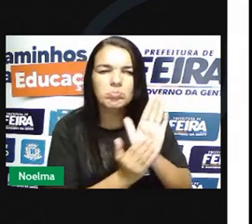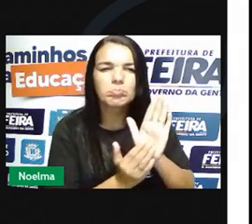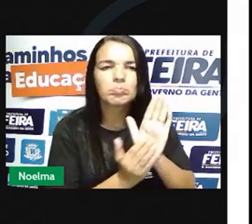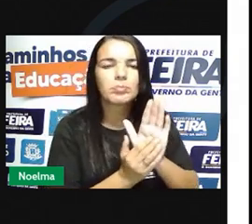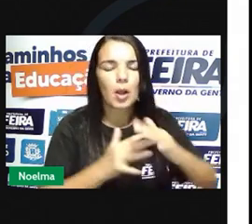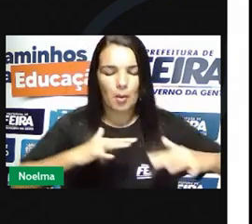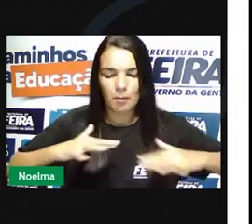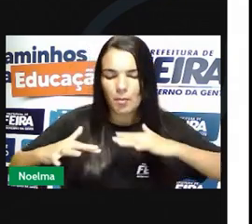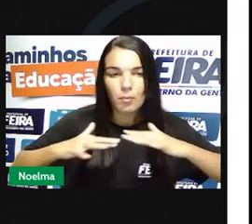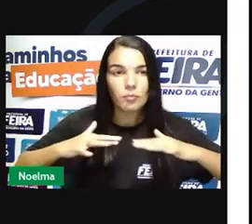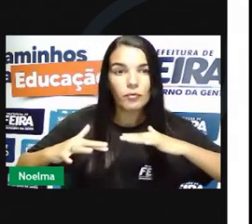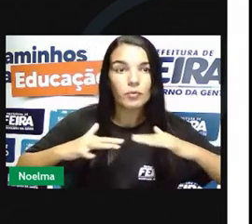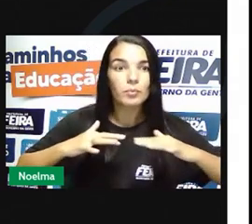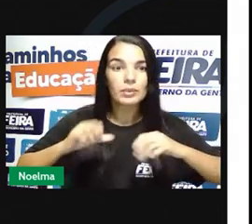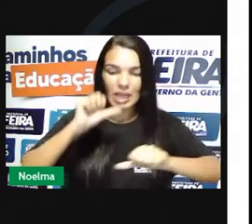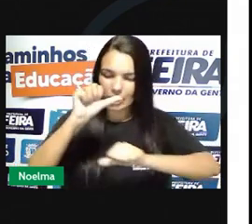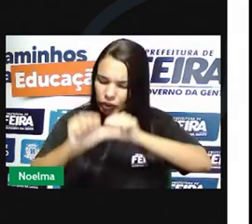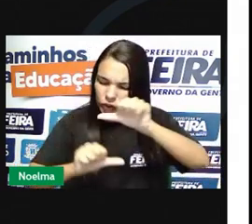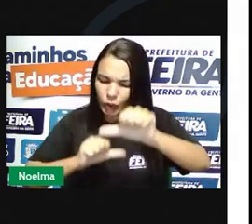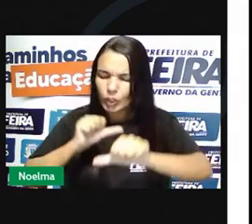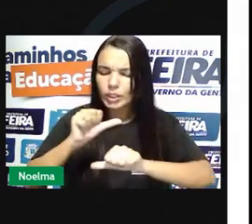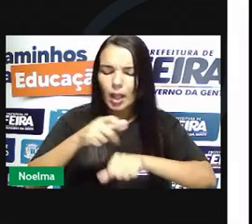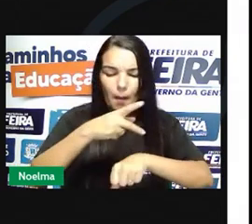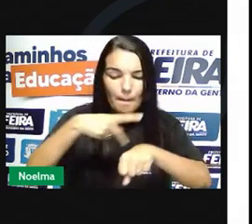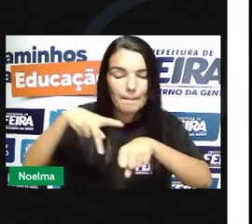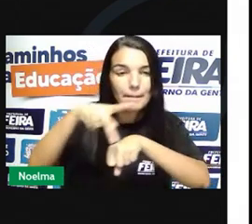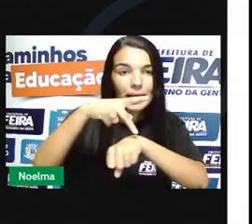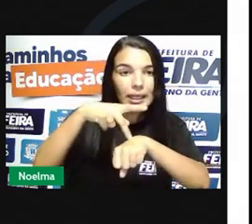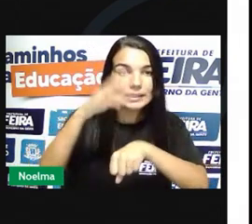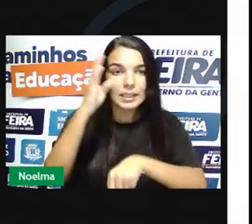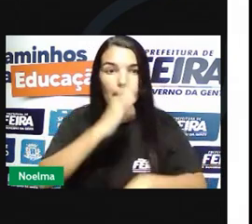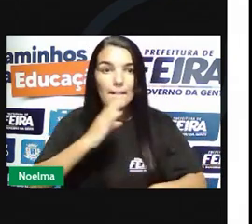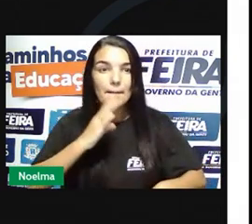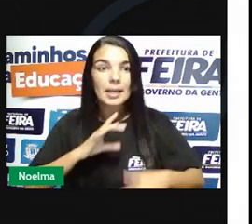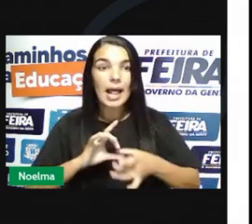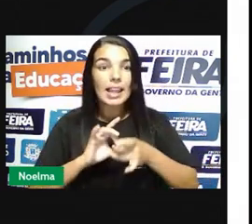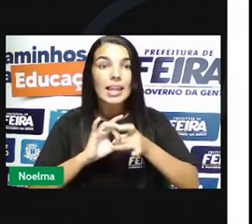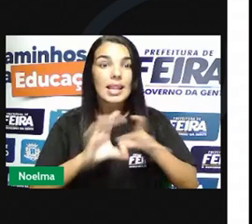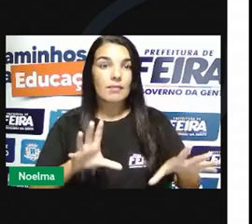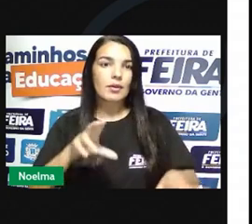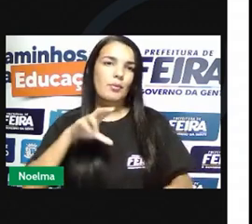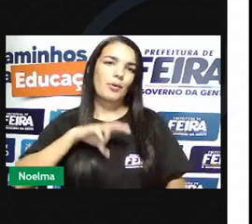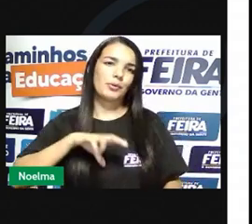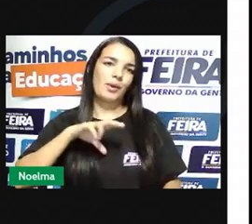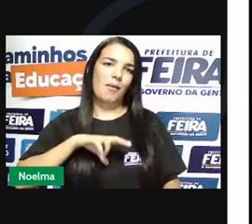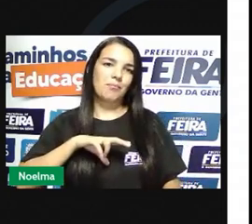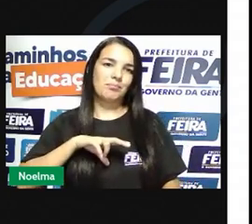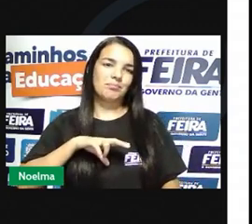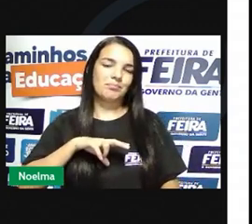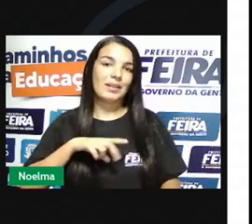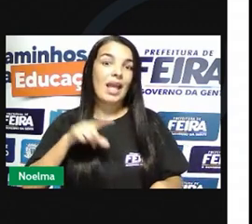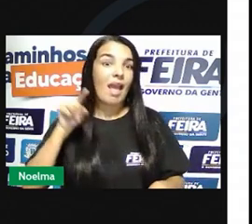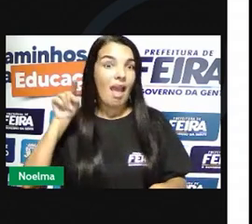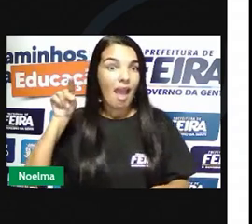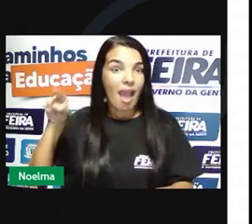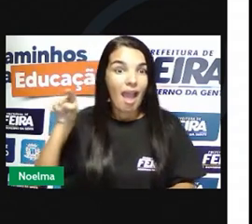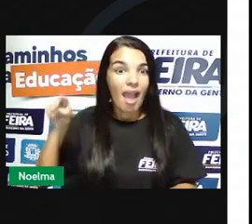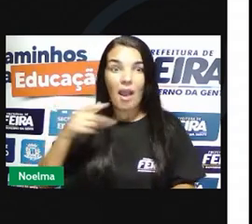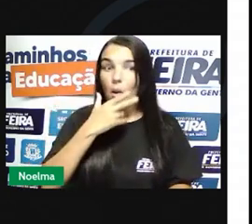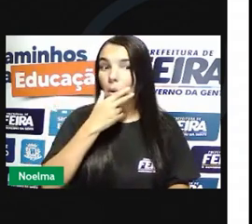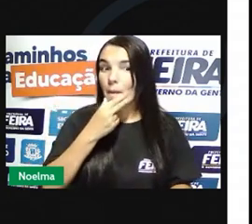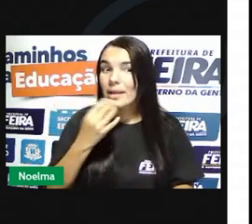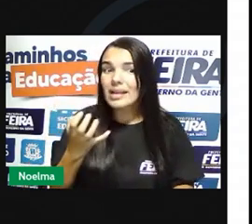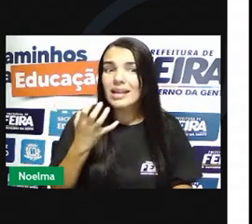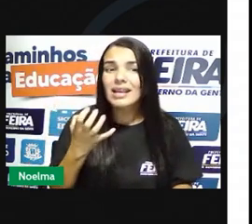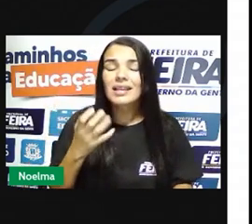movimento para tornar o Brasil independente de Portugal ele queria um